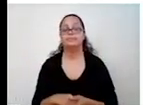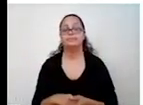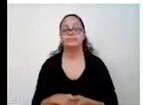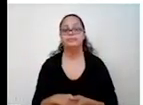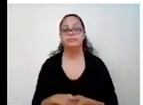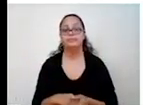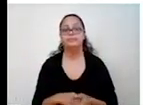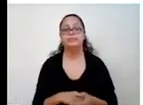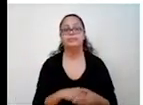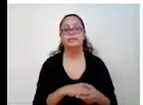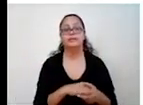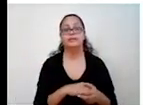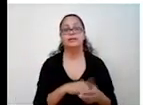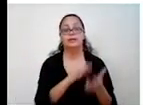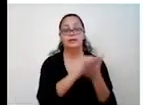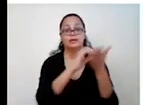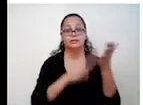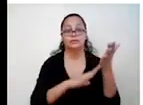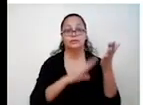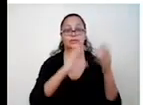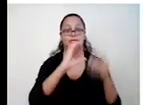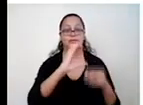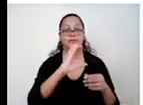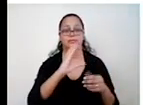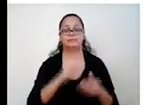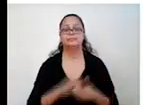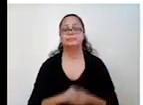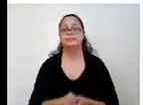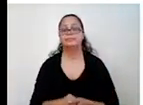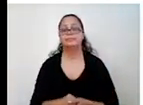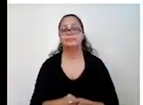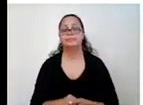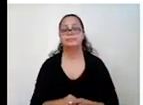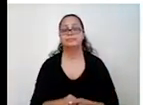C. Coloquei a fórmula I aqui da soma do produto.